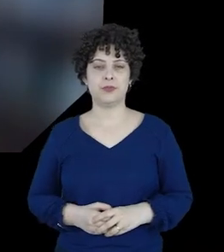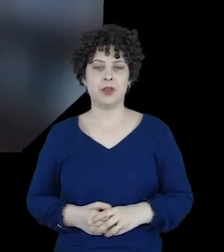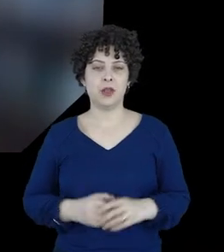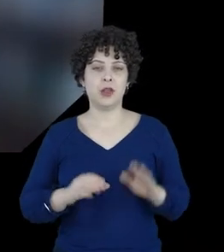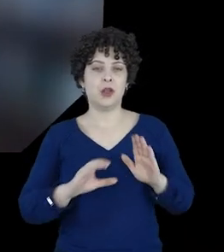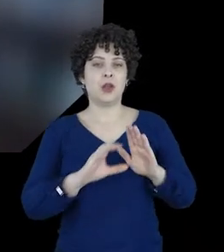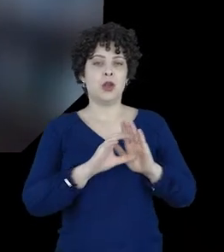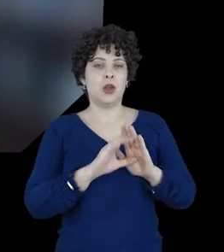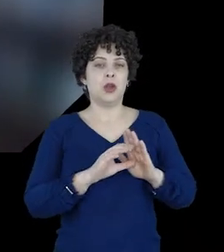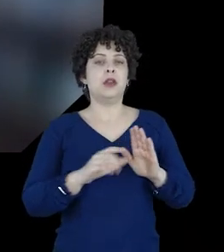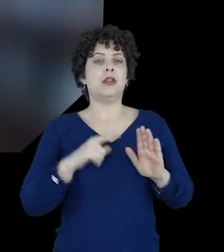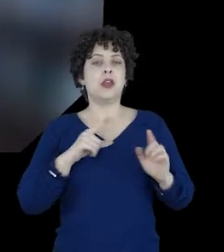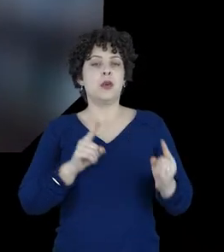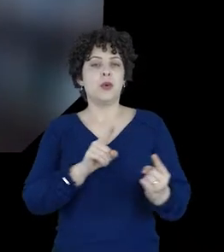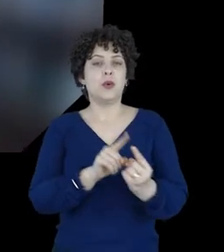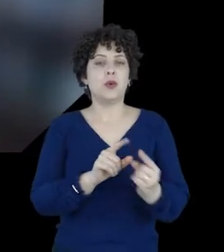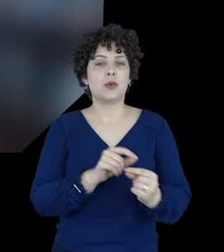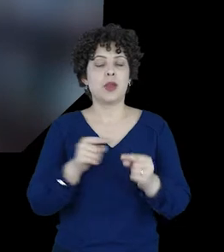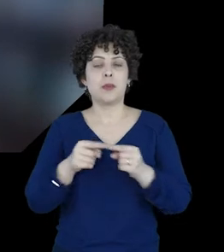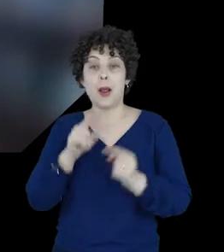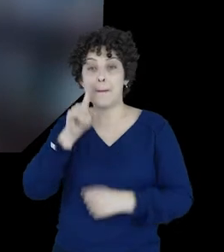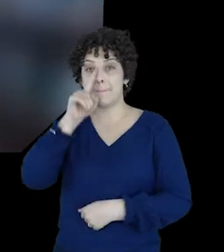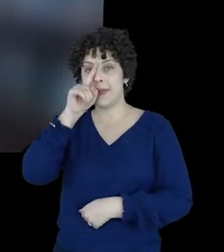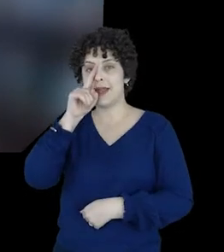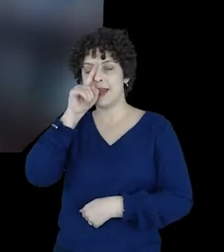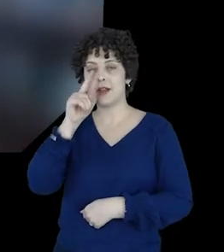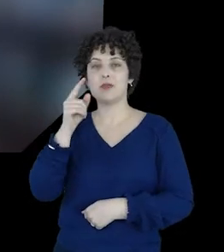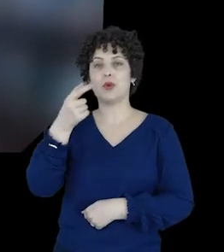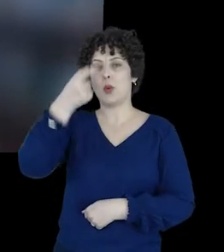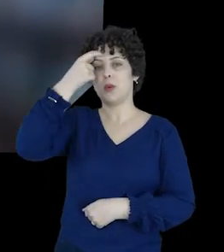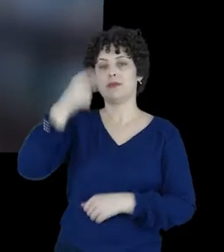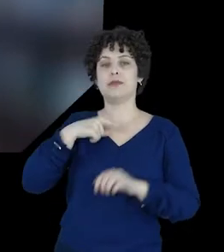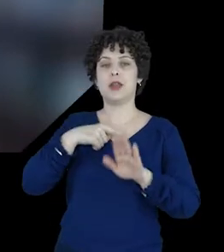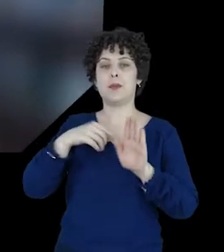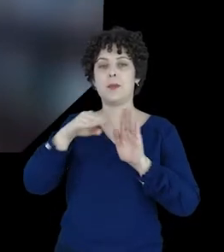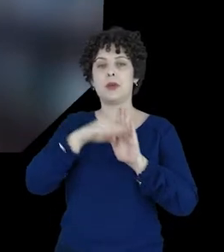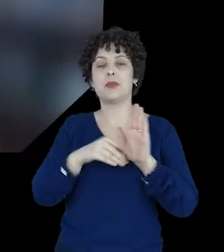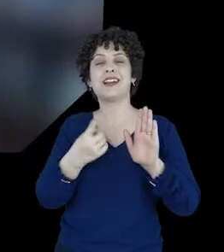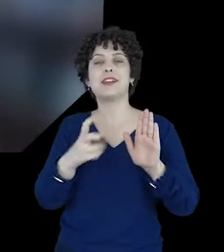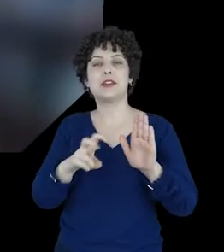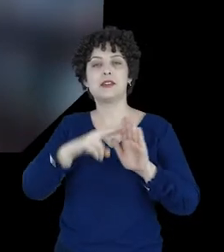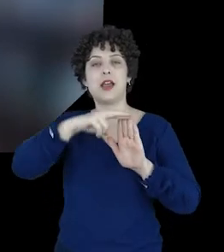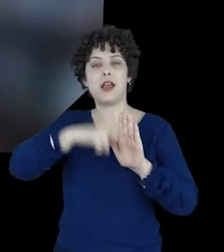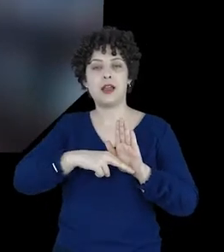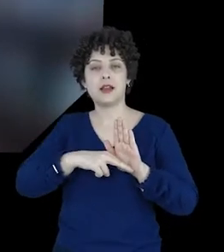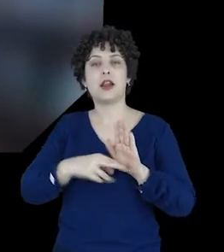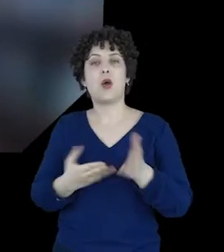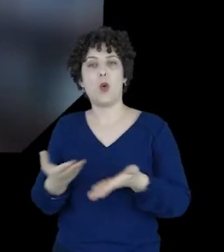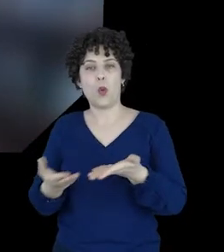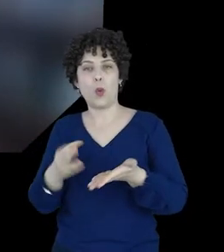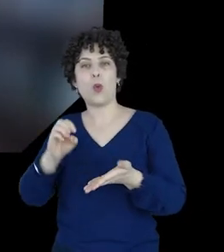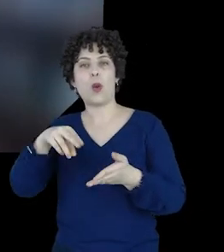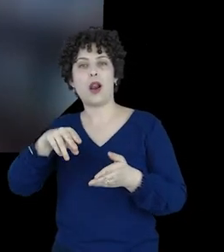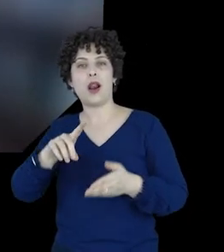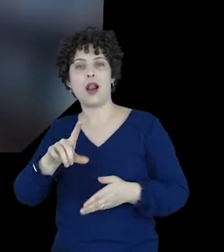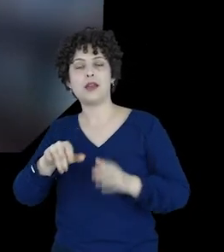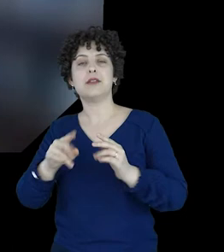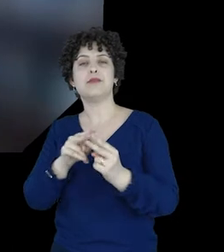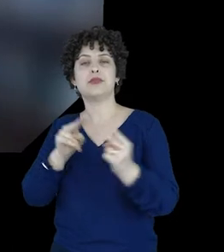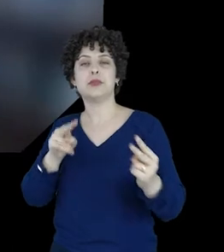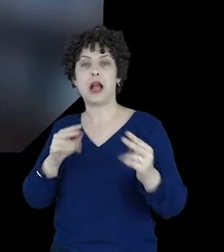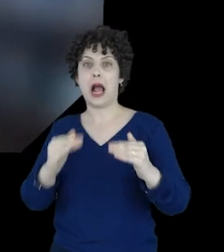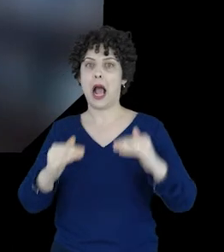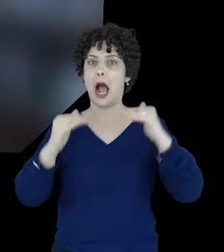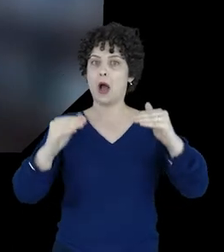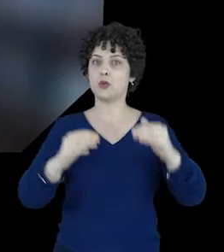O código usa uma abordagem baseada em risco e contém 15 requisitos que os serviços online devem atender. Devem fornecer nível